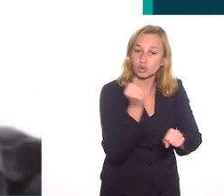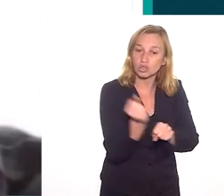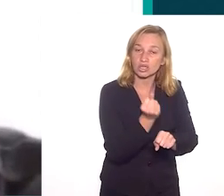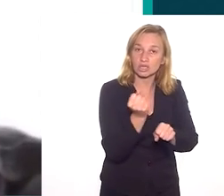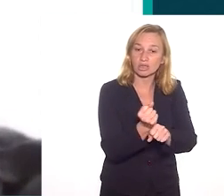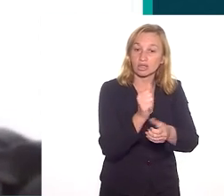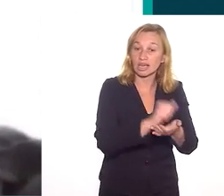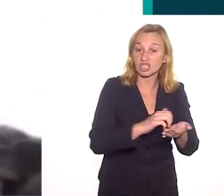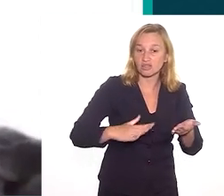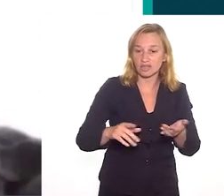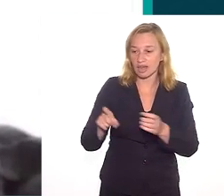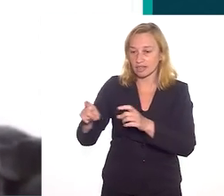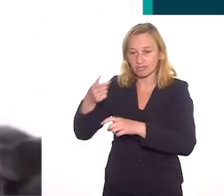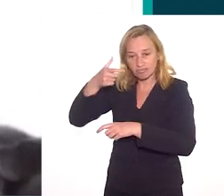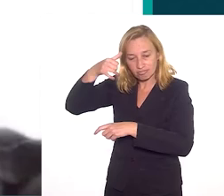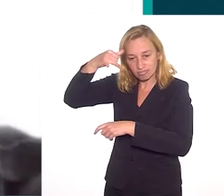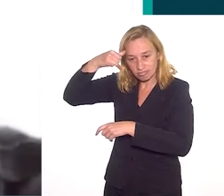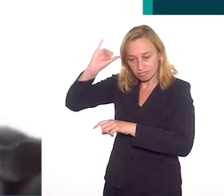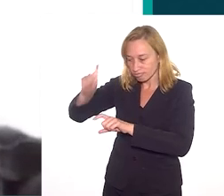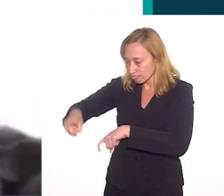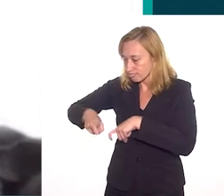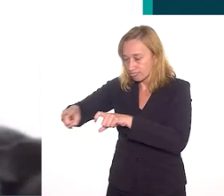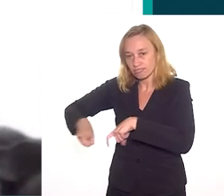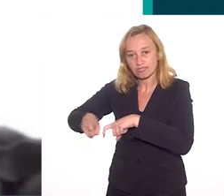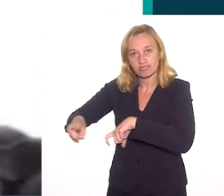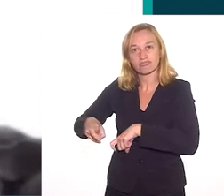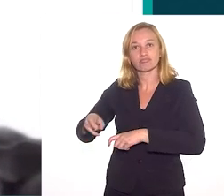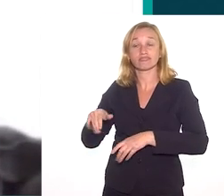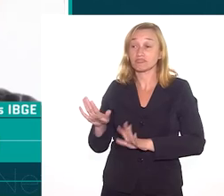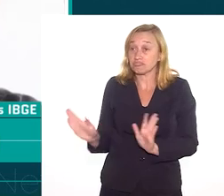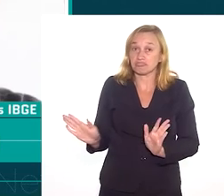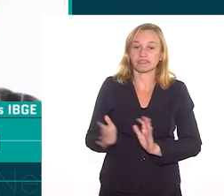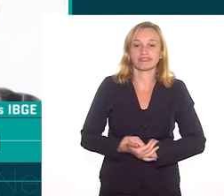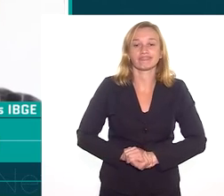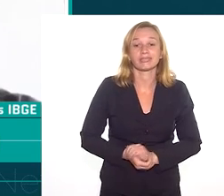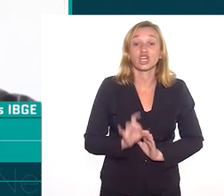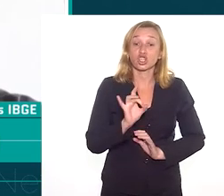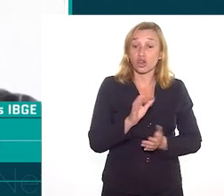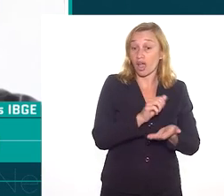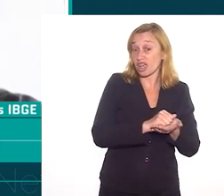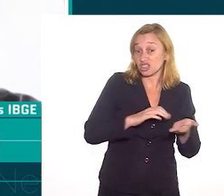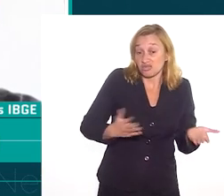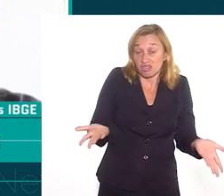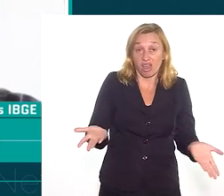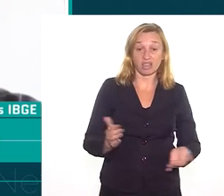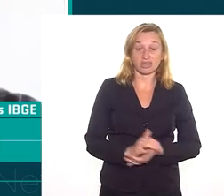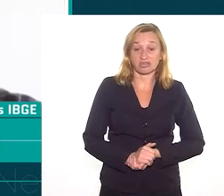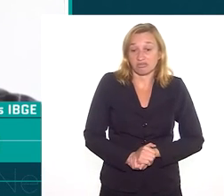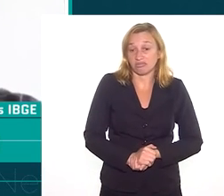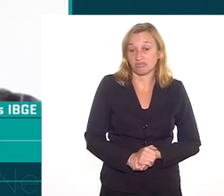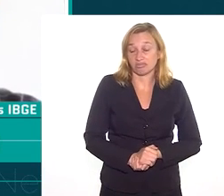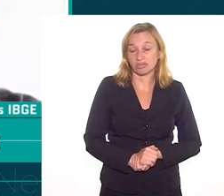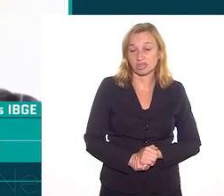construção e as atividades agropecuárias de lavoura. E são atividades que